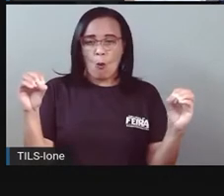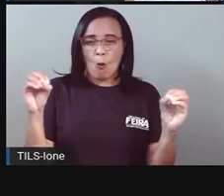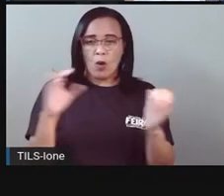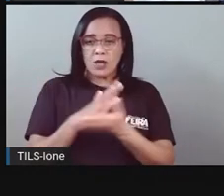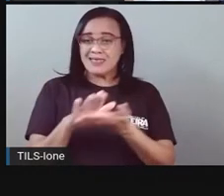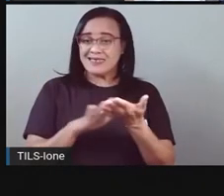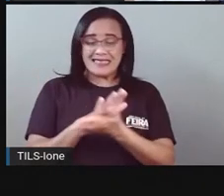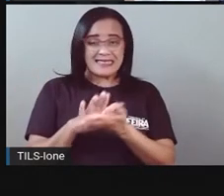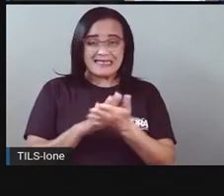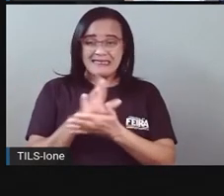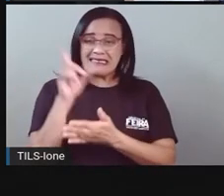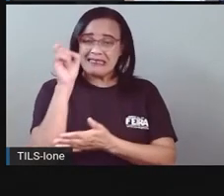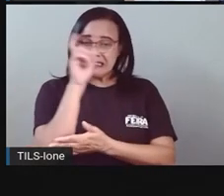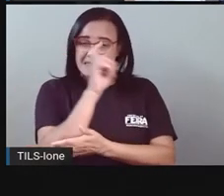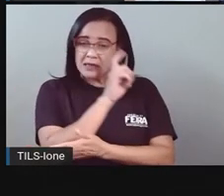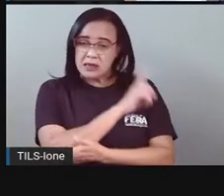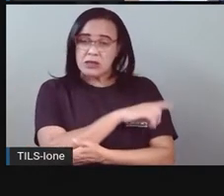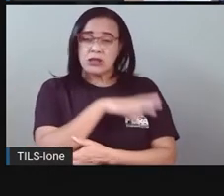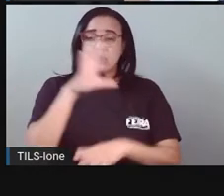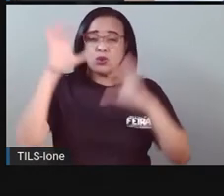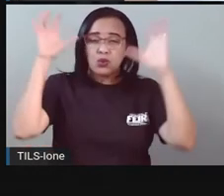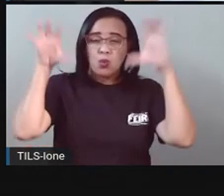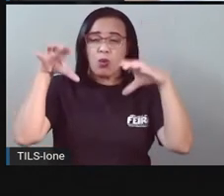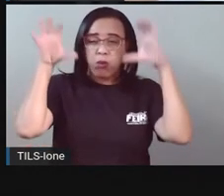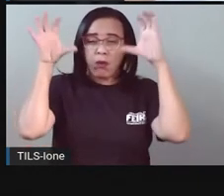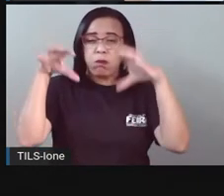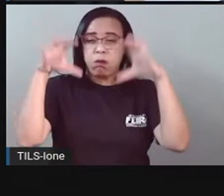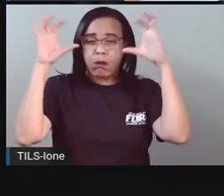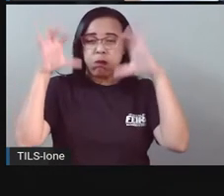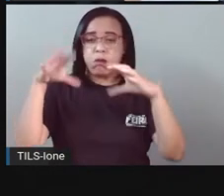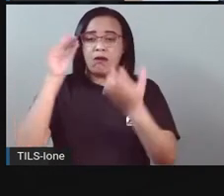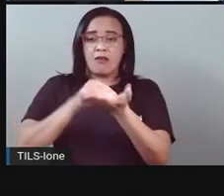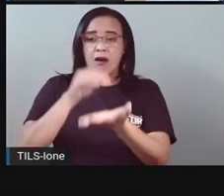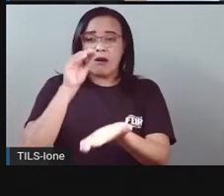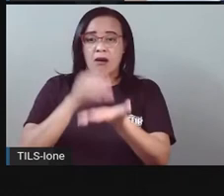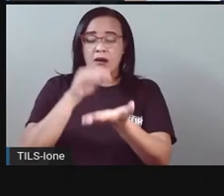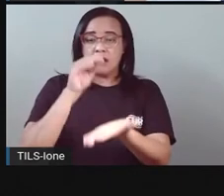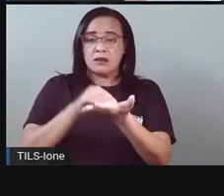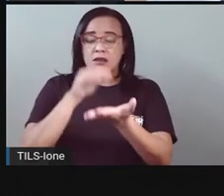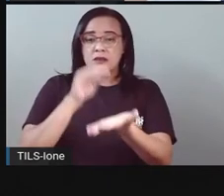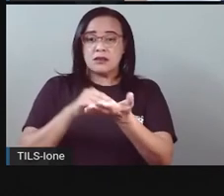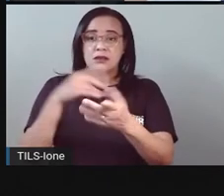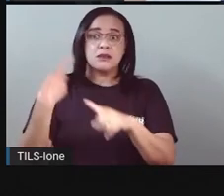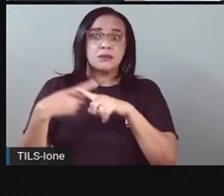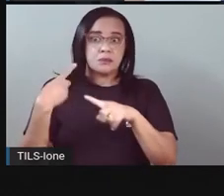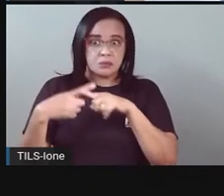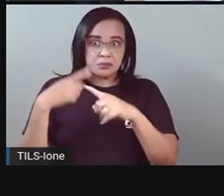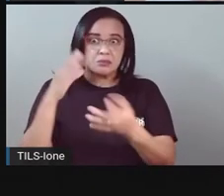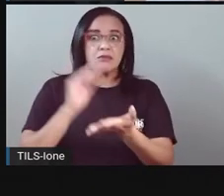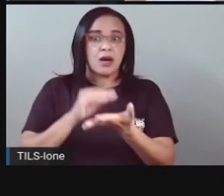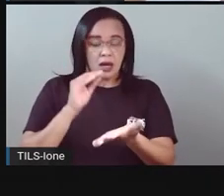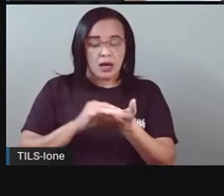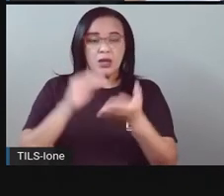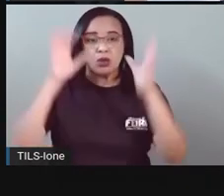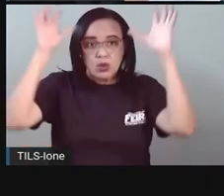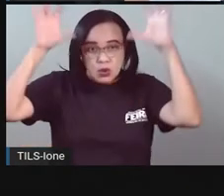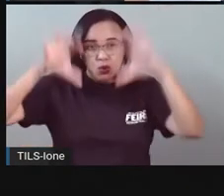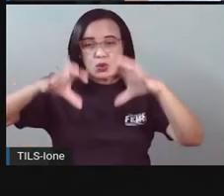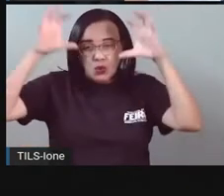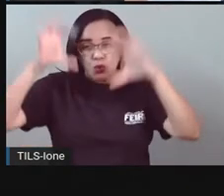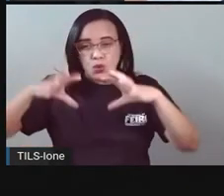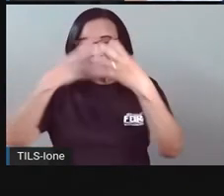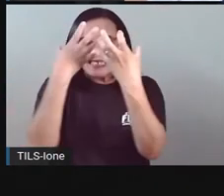seca Essa falta de chuva São o quê? É a ausência De frente fria Né? E aí a gente tem Períodos de chiagens